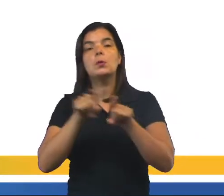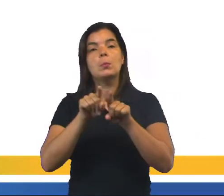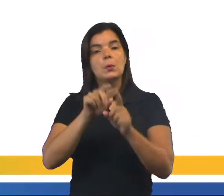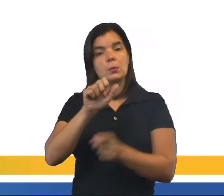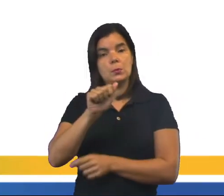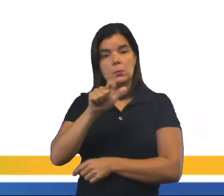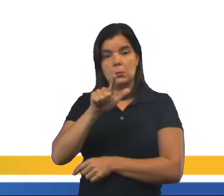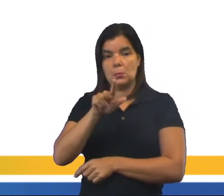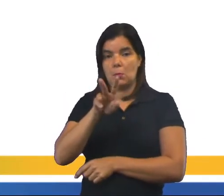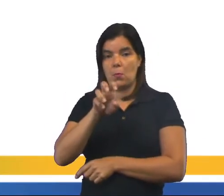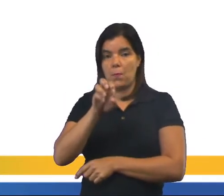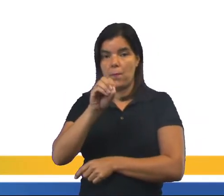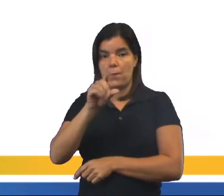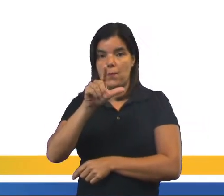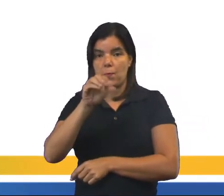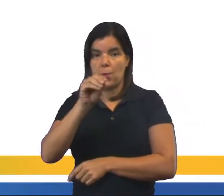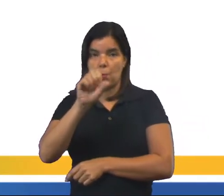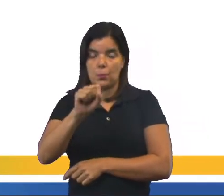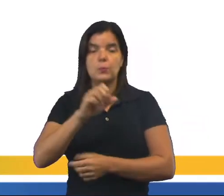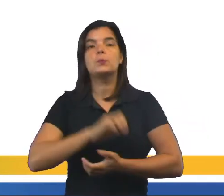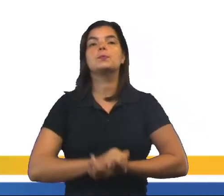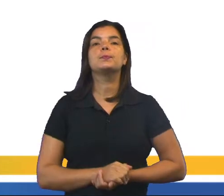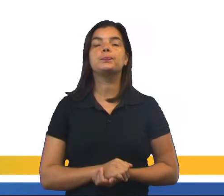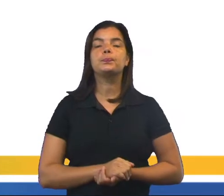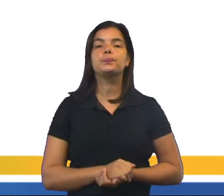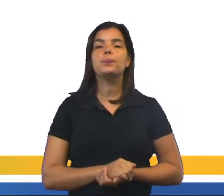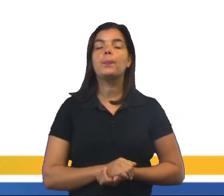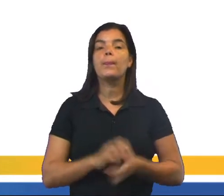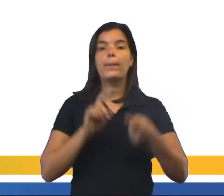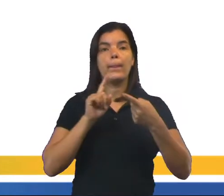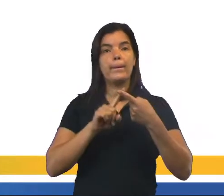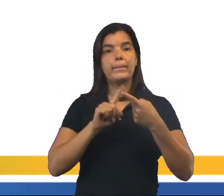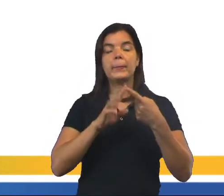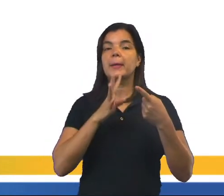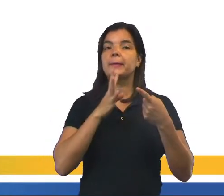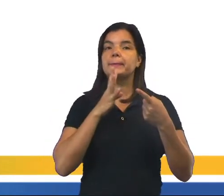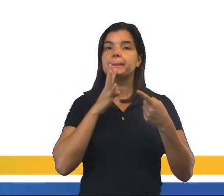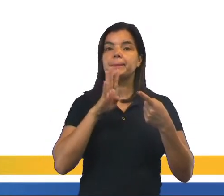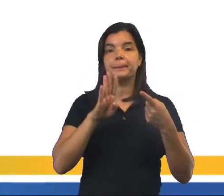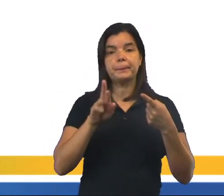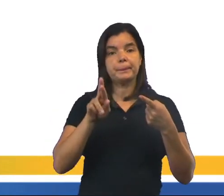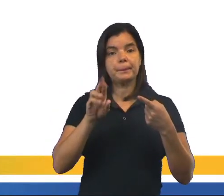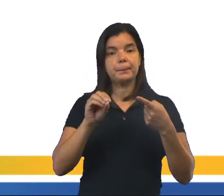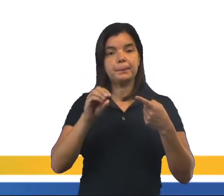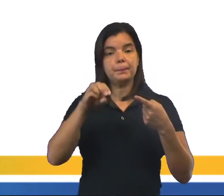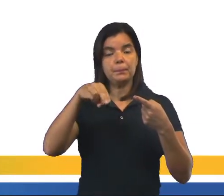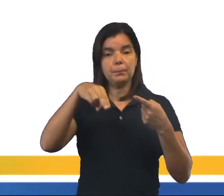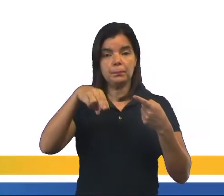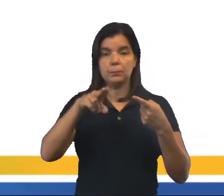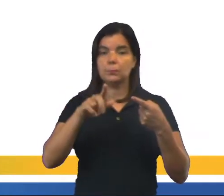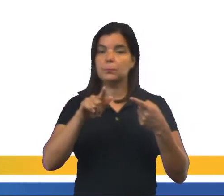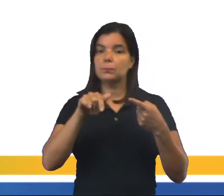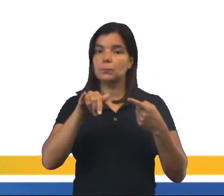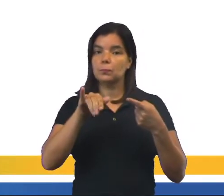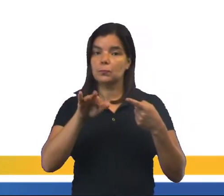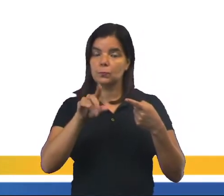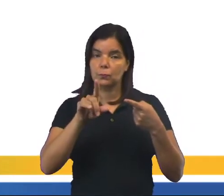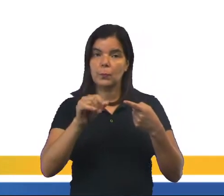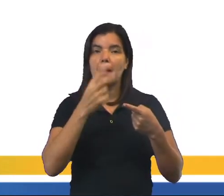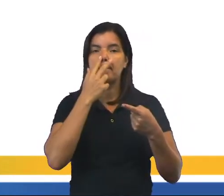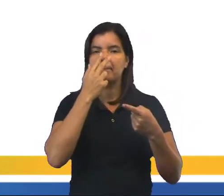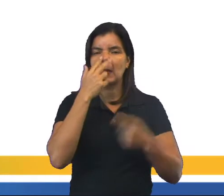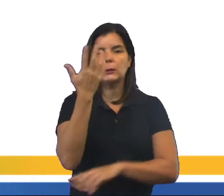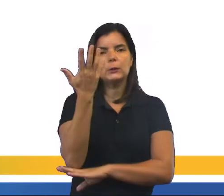Que nós vamos ver daqui a pouquinho. Os bronquílios, conhecidos também como árvores respiratórias, são as